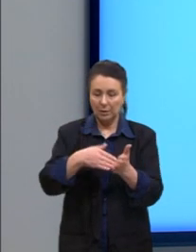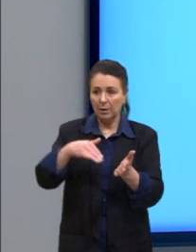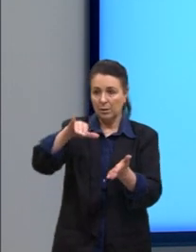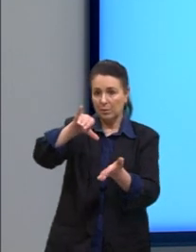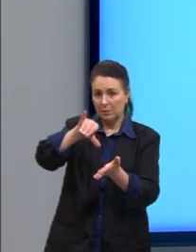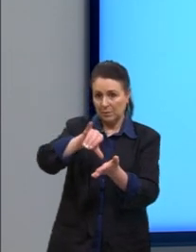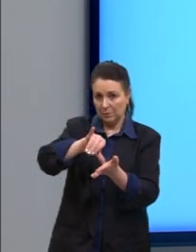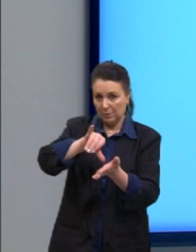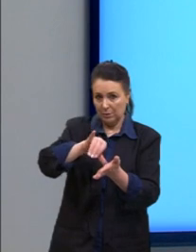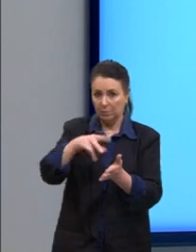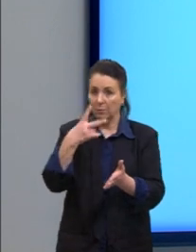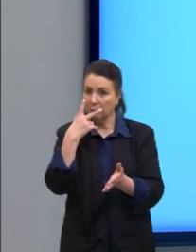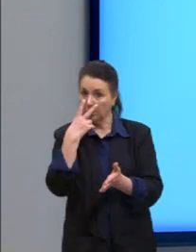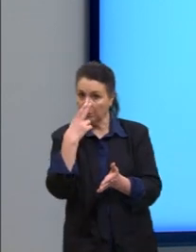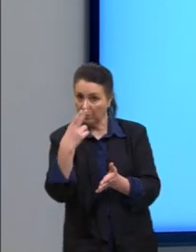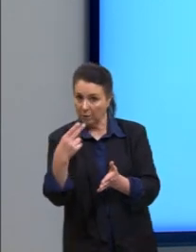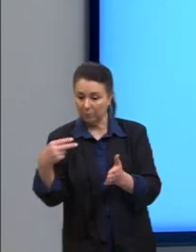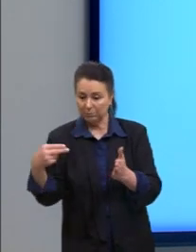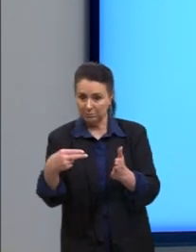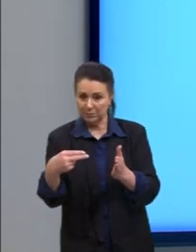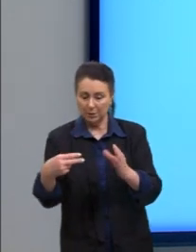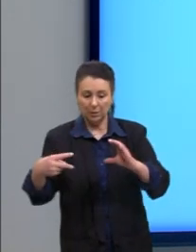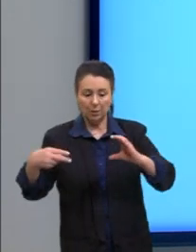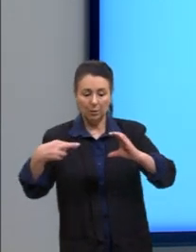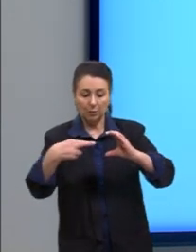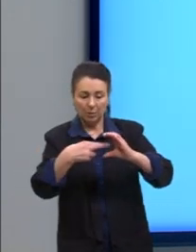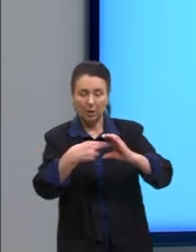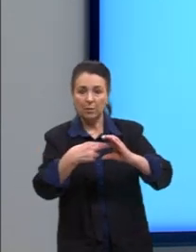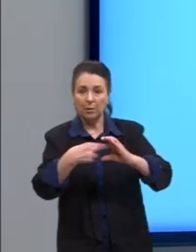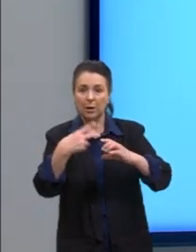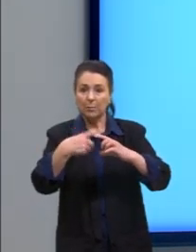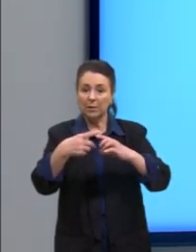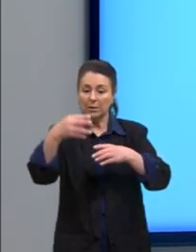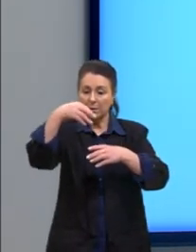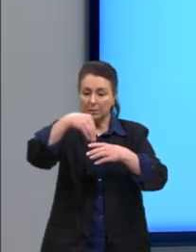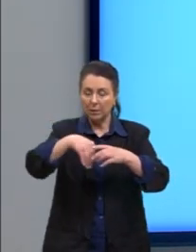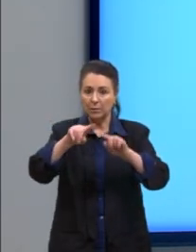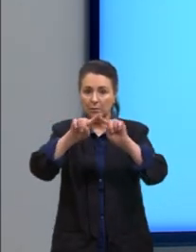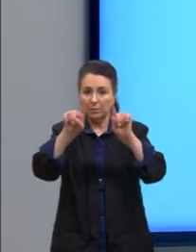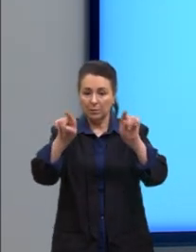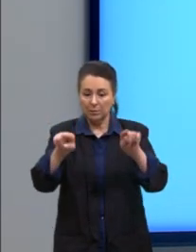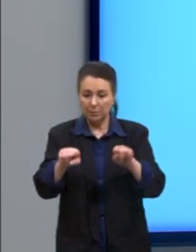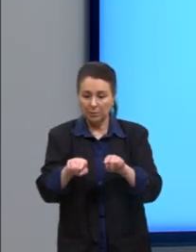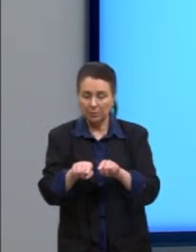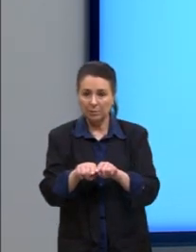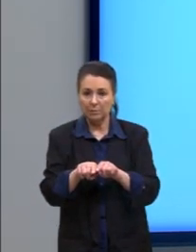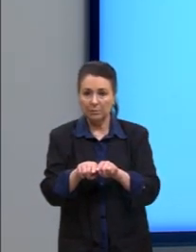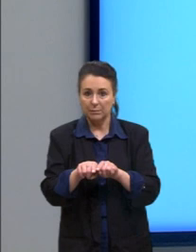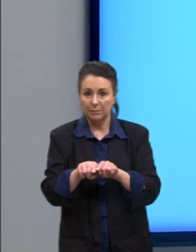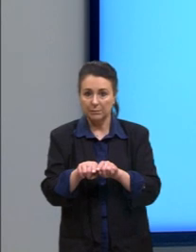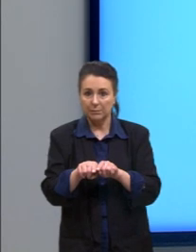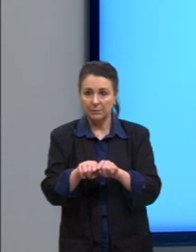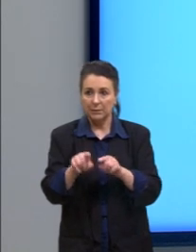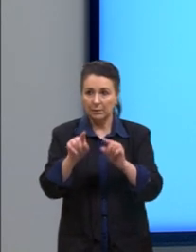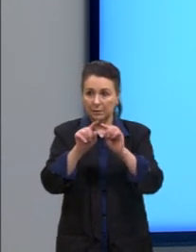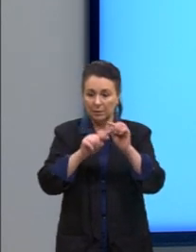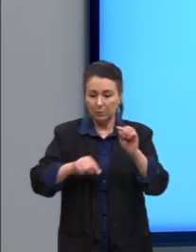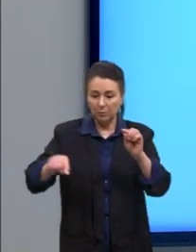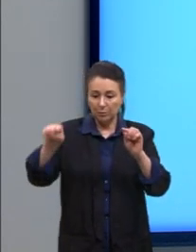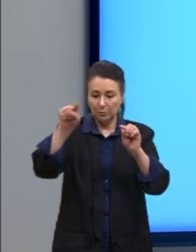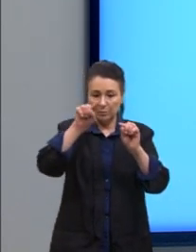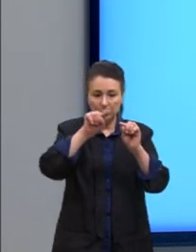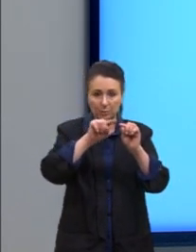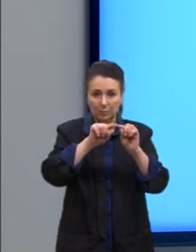igual ao raio, é porque o ponto, ele pertence à figura, ou seja, ele está no contorno dela, né? A